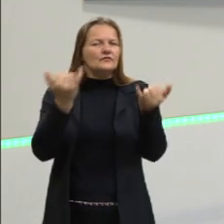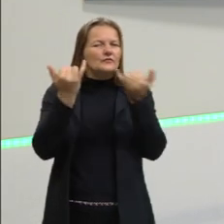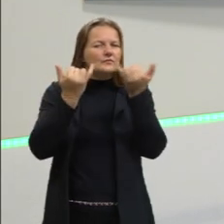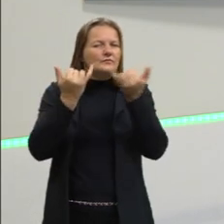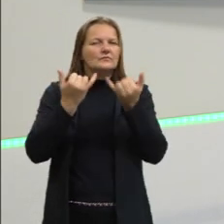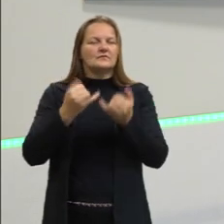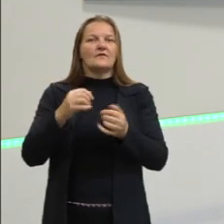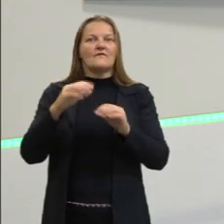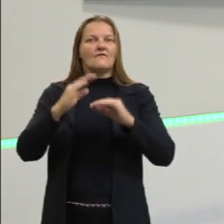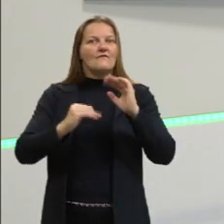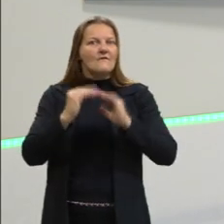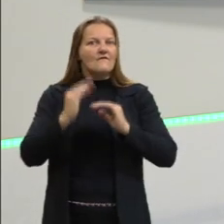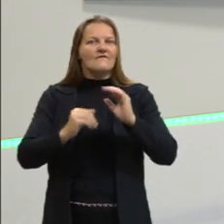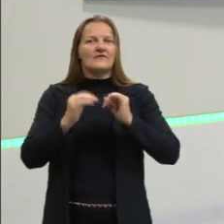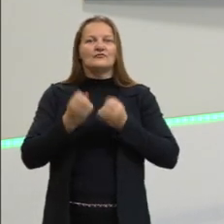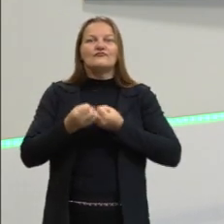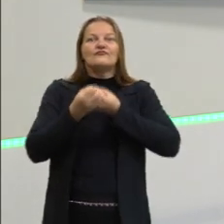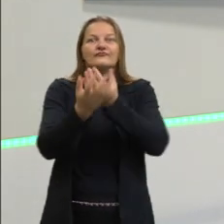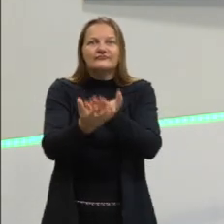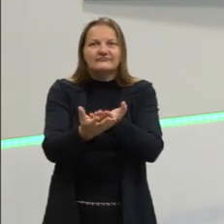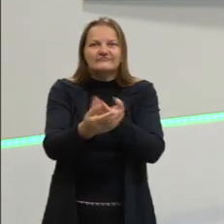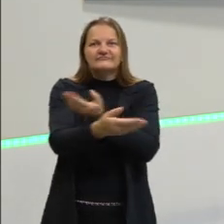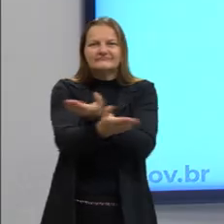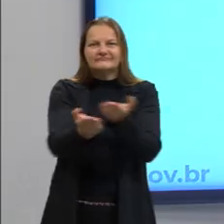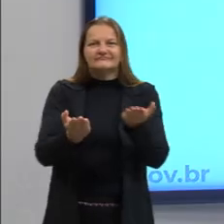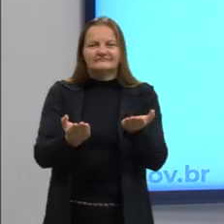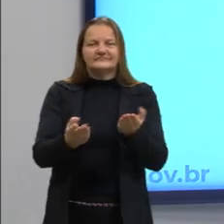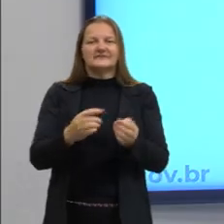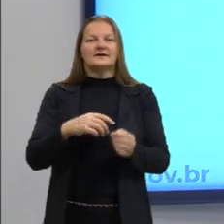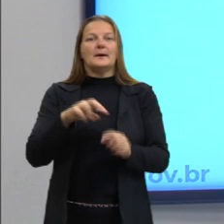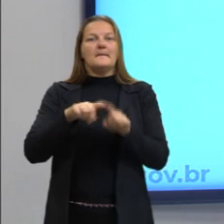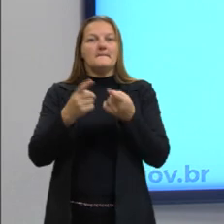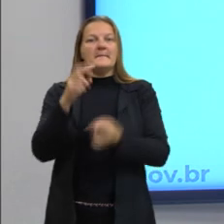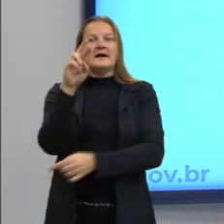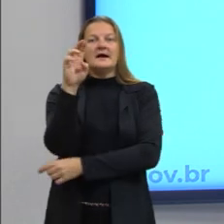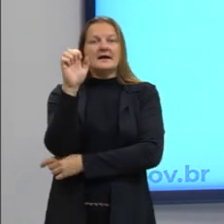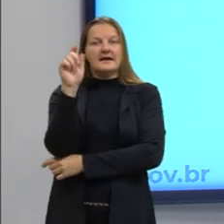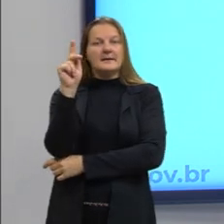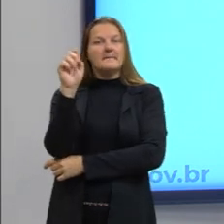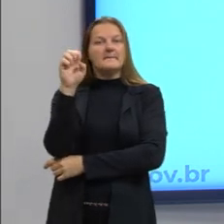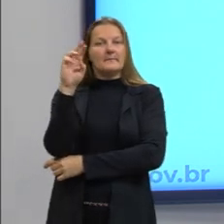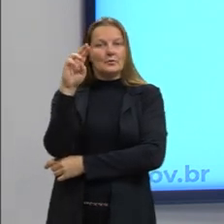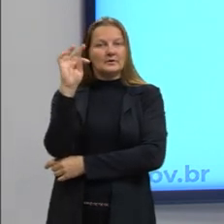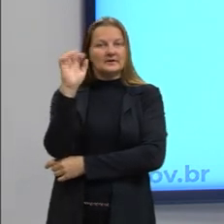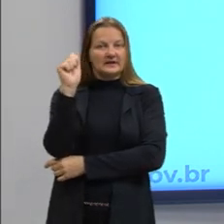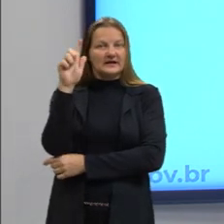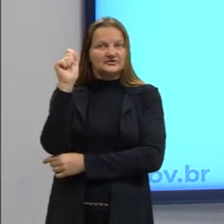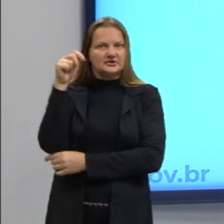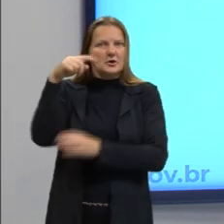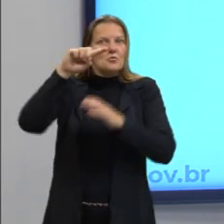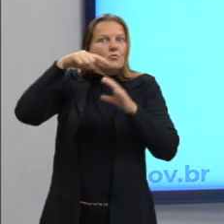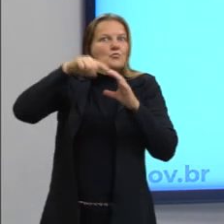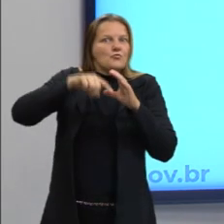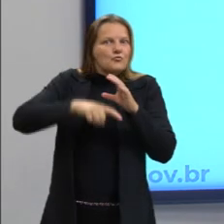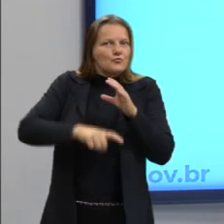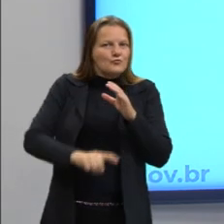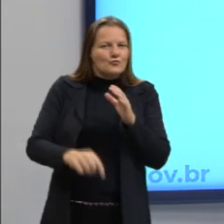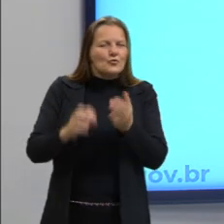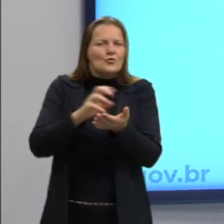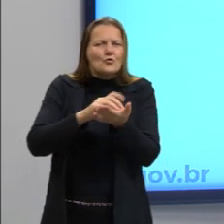esses fatos até vocês. Já a reportagem vai ter uma investigação maior, vai ter uma